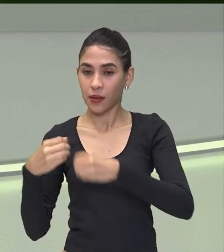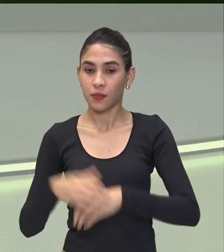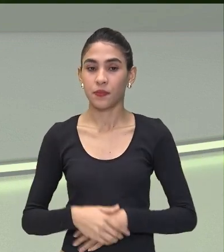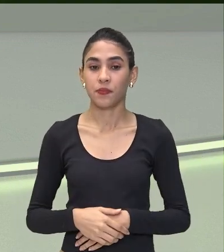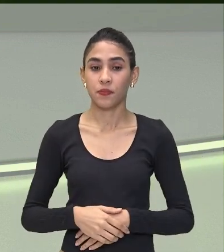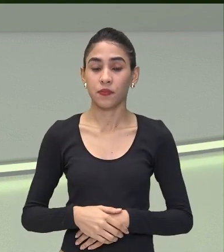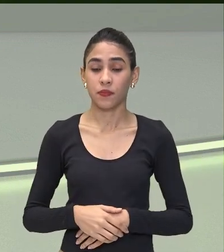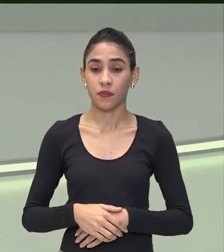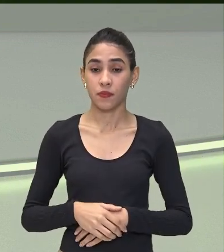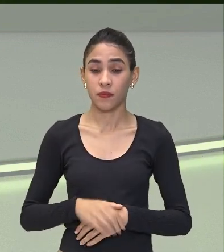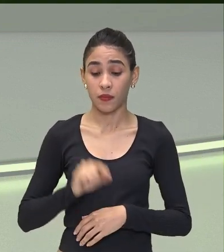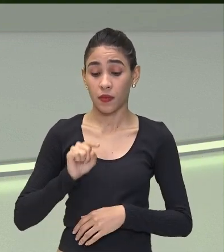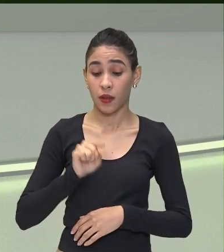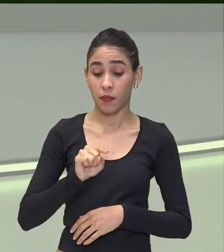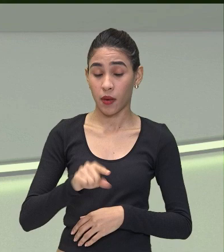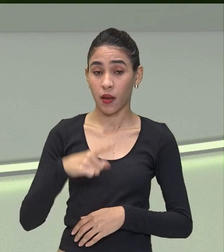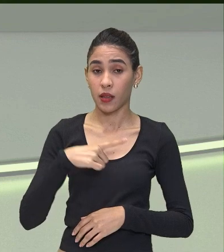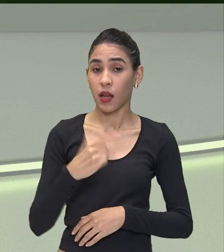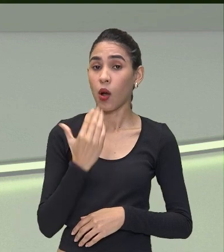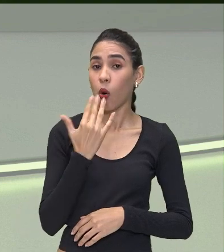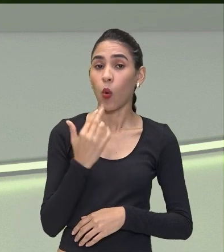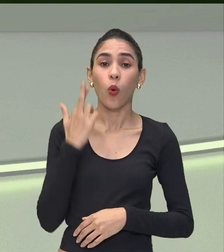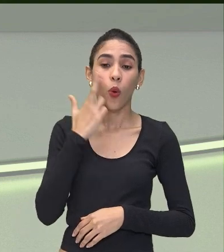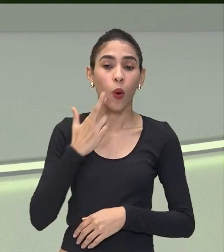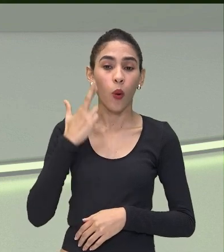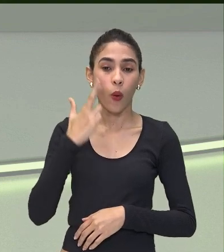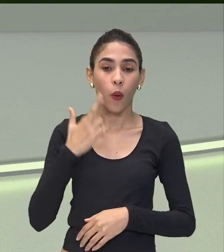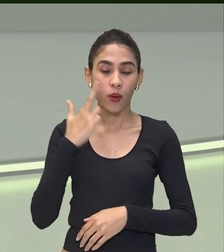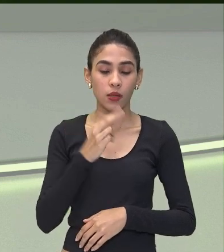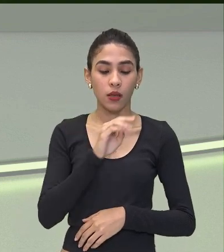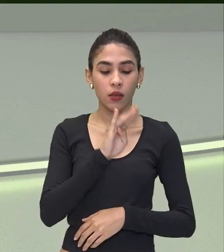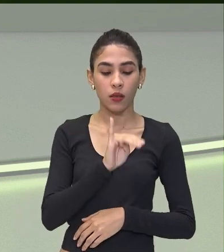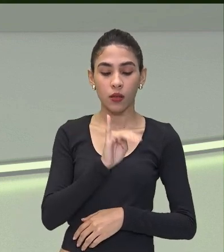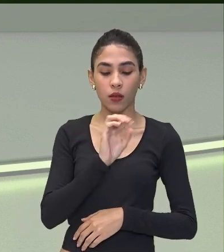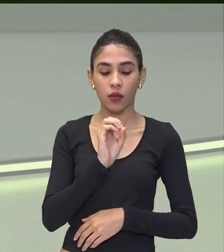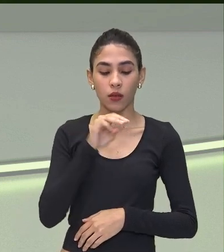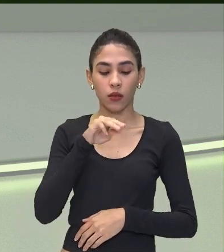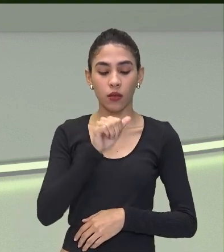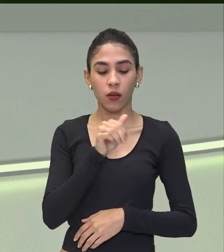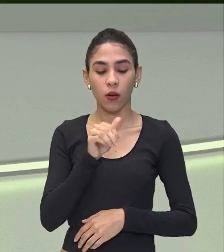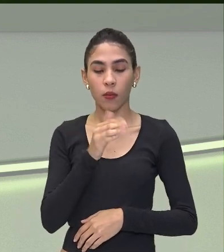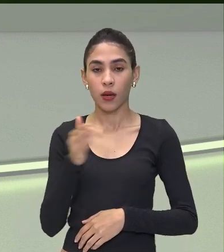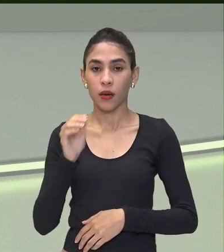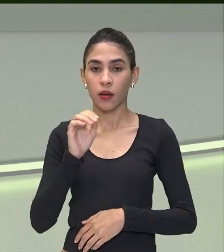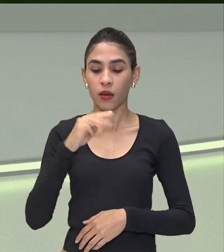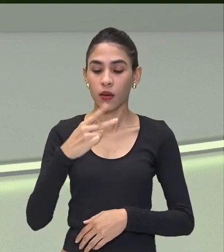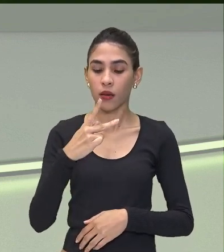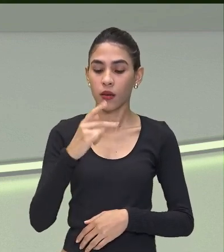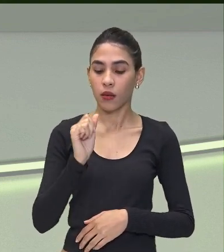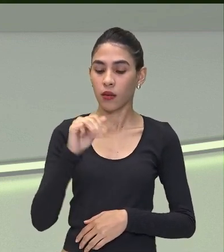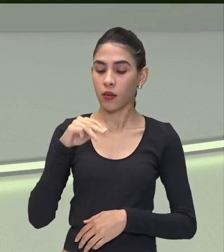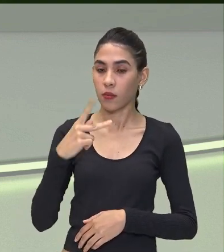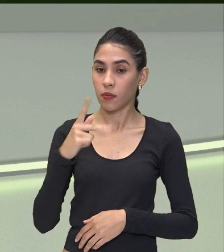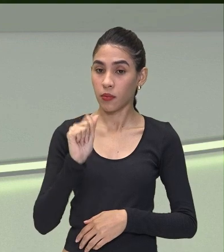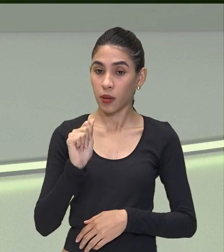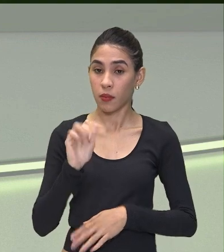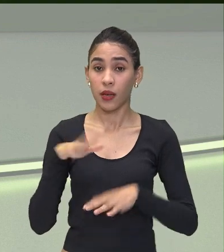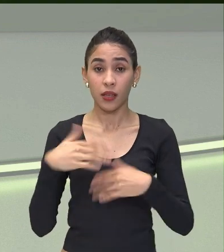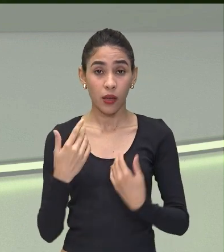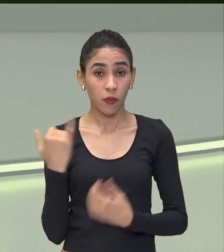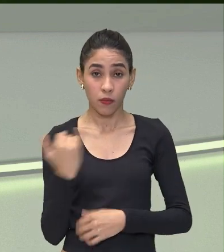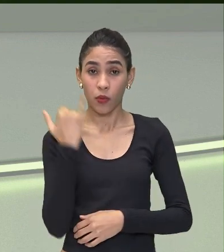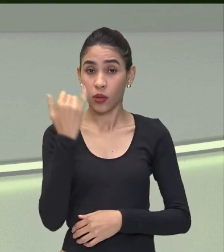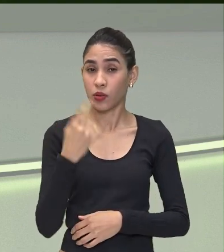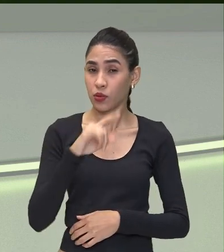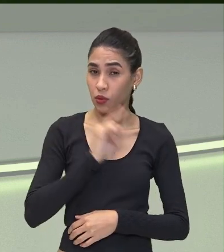embaixo Em rosa Tem o bioma Pampa Né? Então é importante A gente entender A localização Dessas regiões